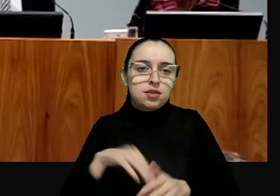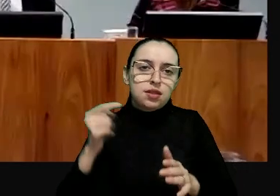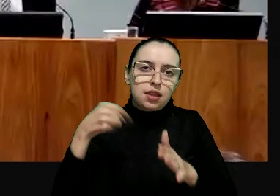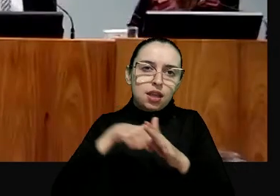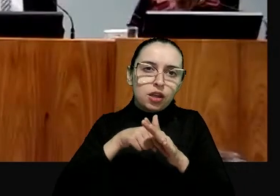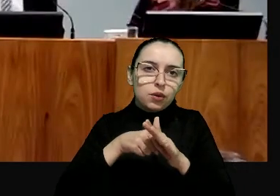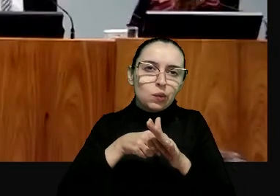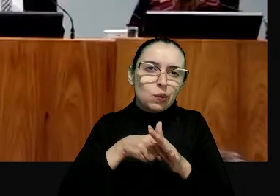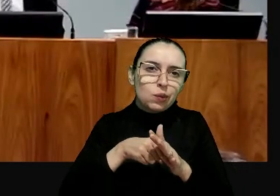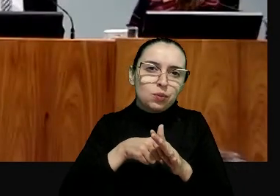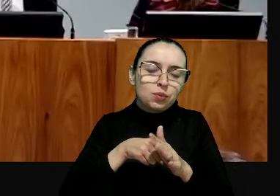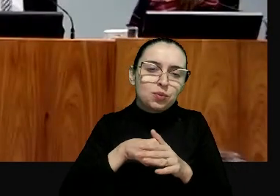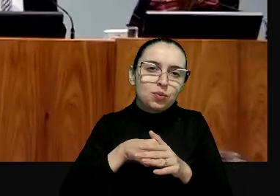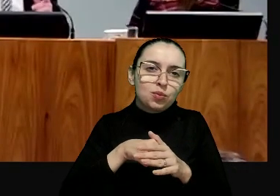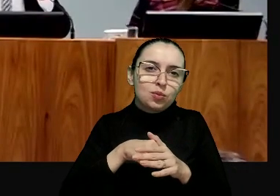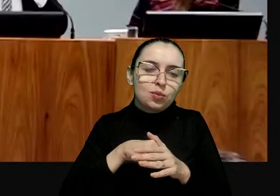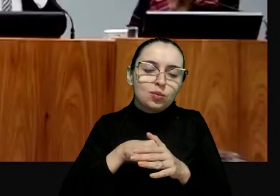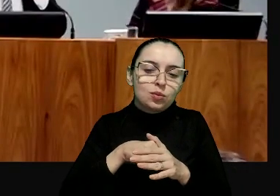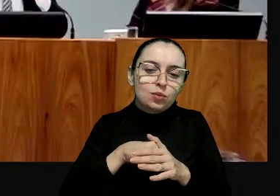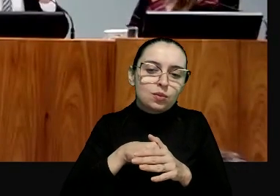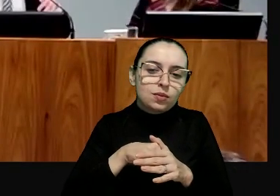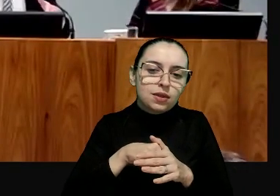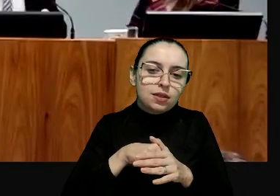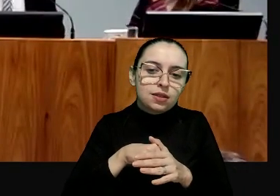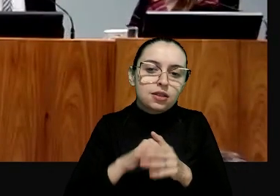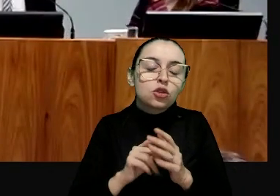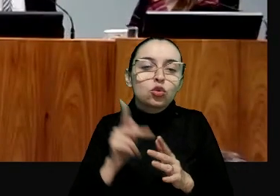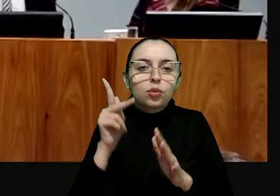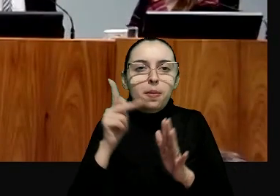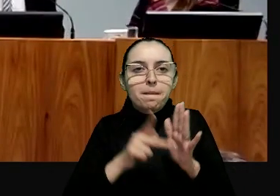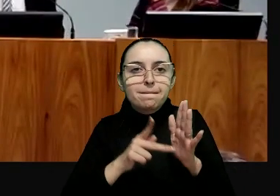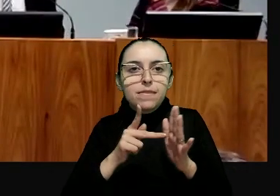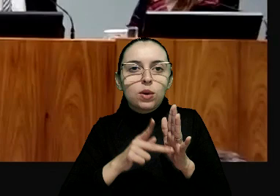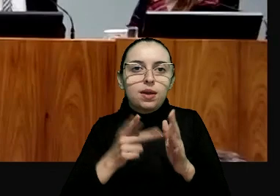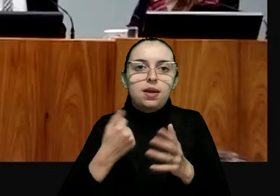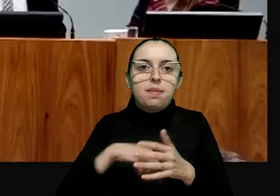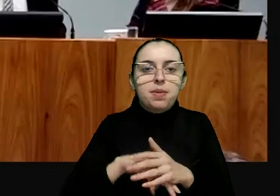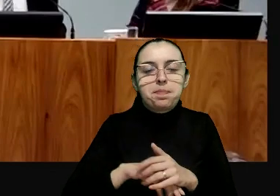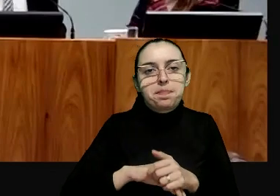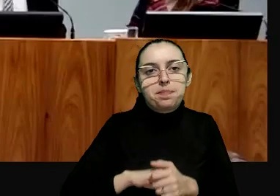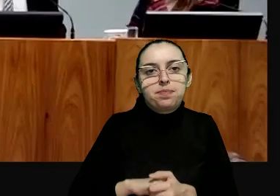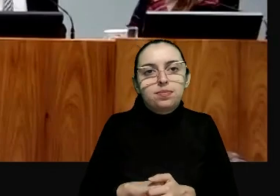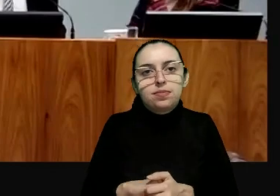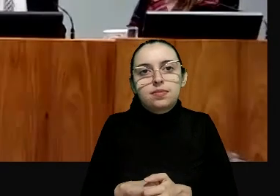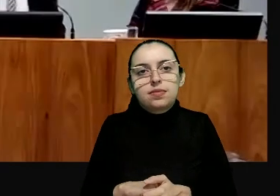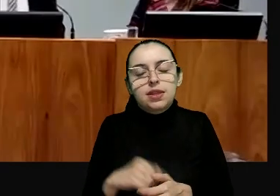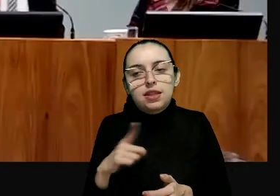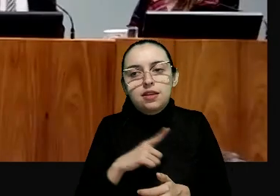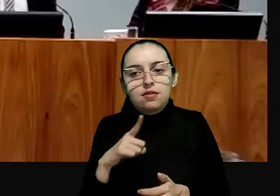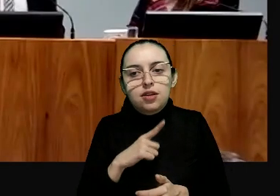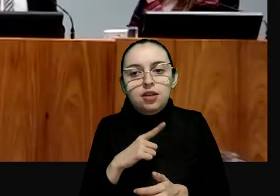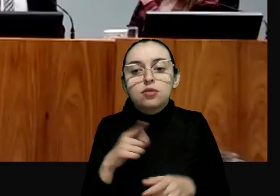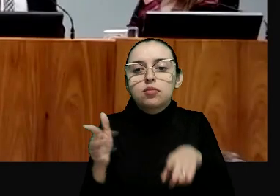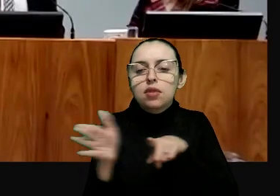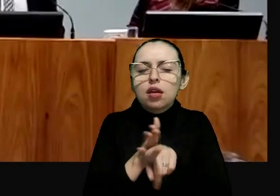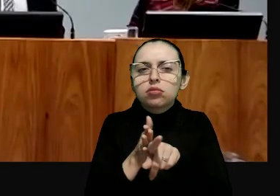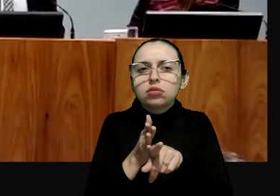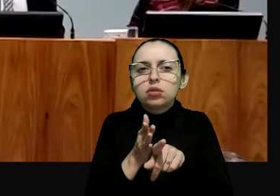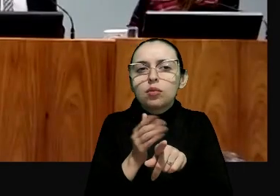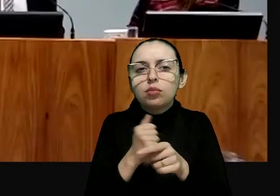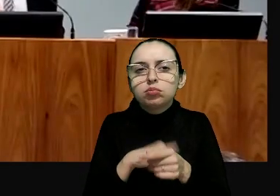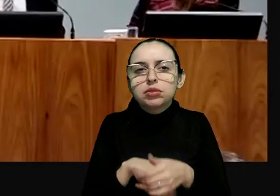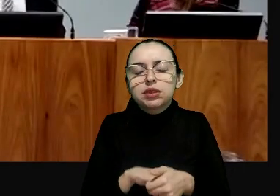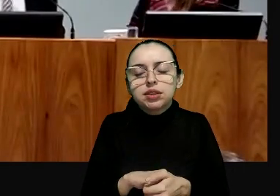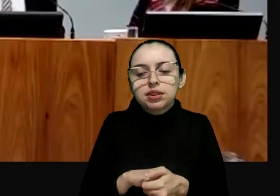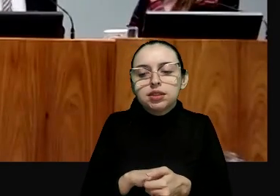programa, e houve até, me lembro, a pergunta,